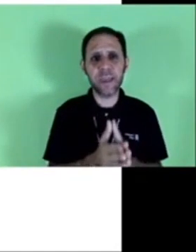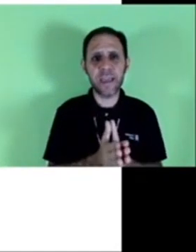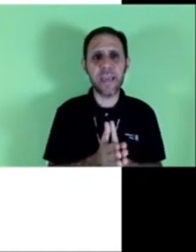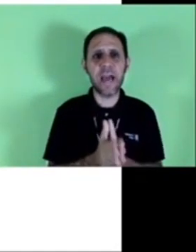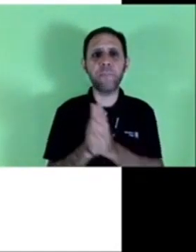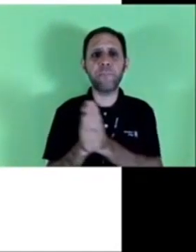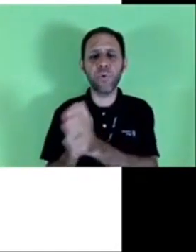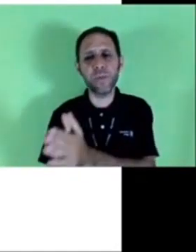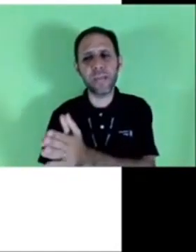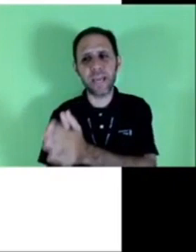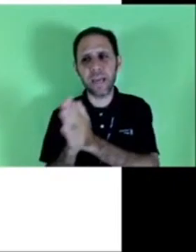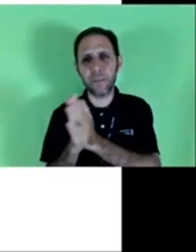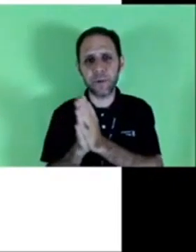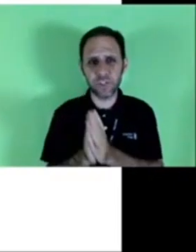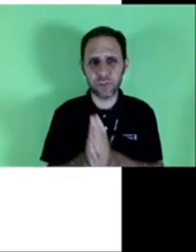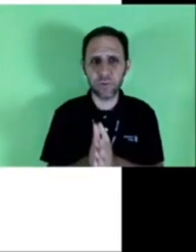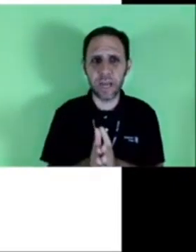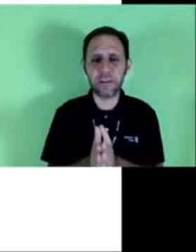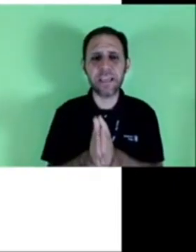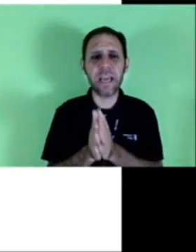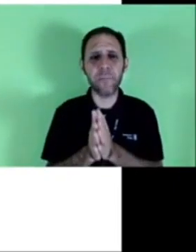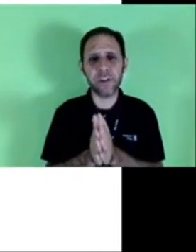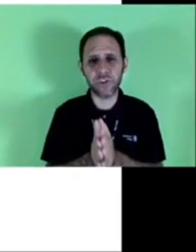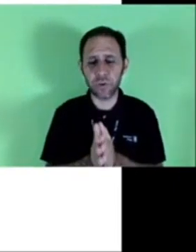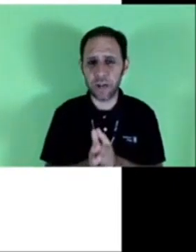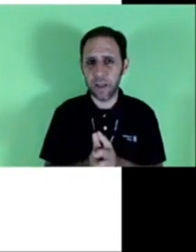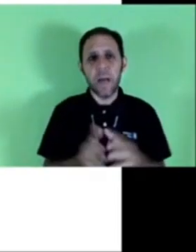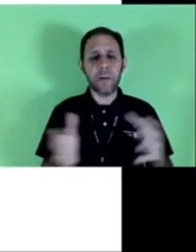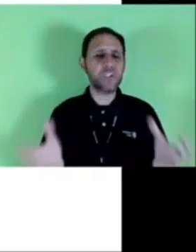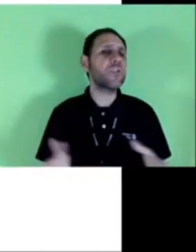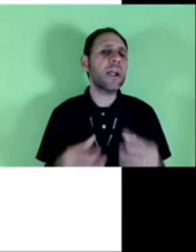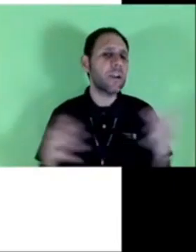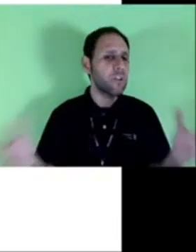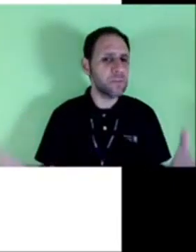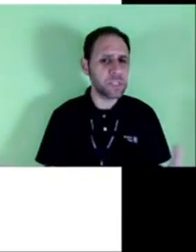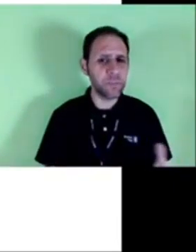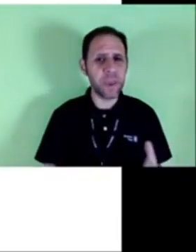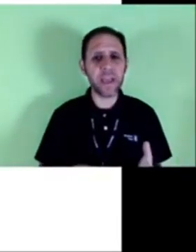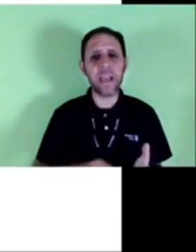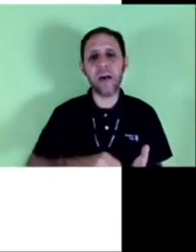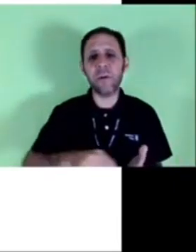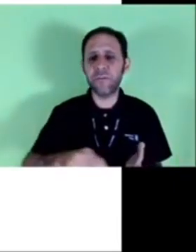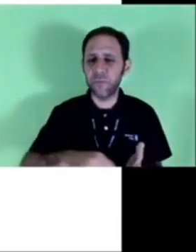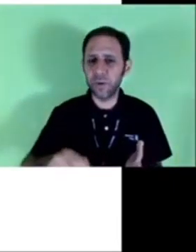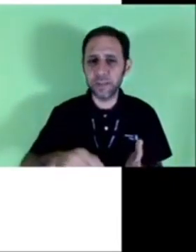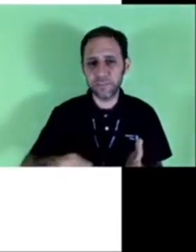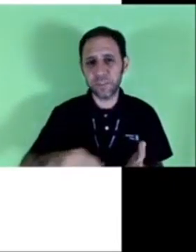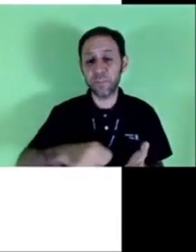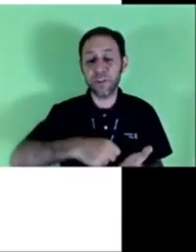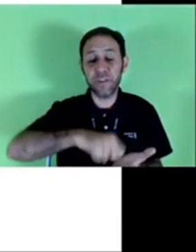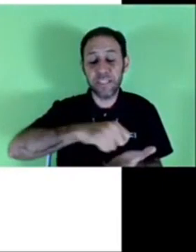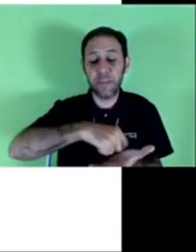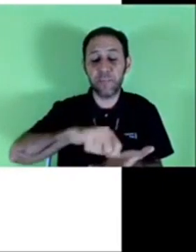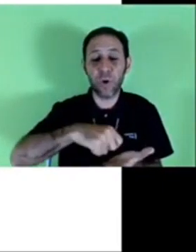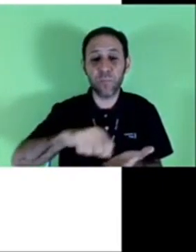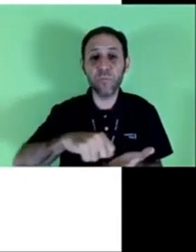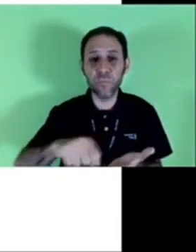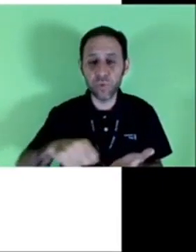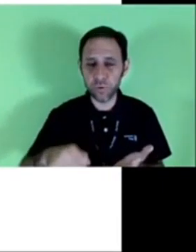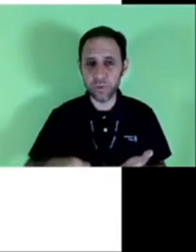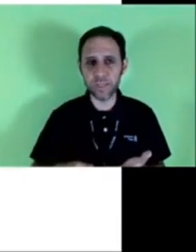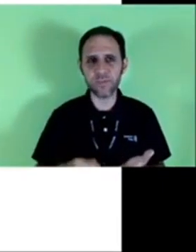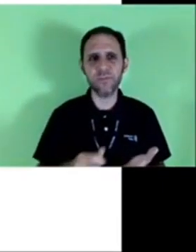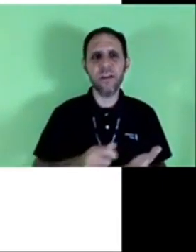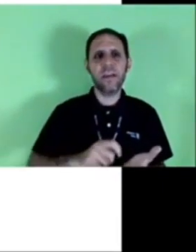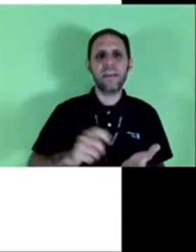temos também aí a pública e a particular. O é a particular? A particular é quando você pega lá uma folha, você pode fazer a próprio